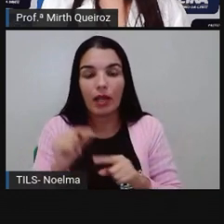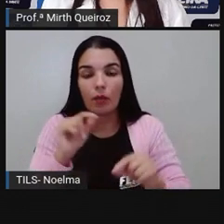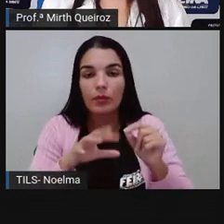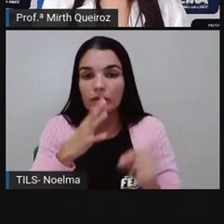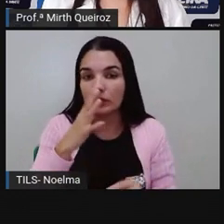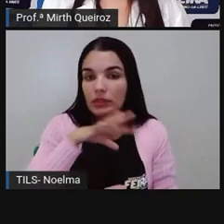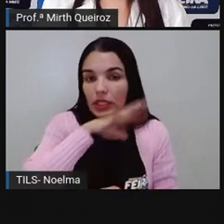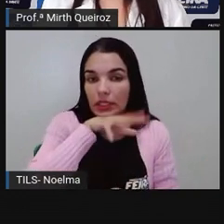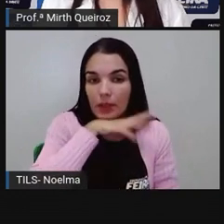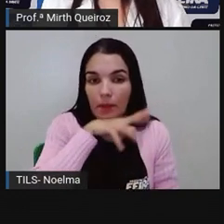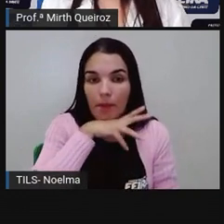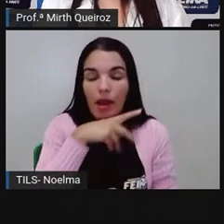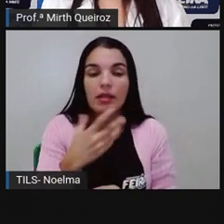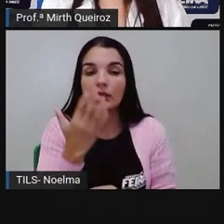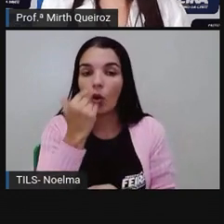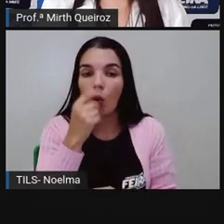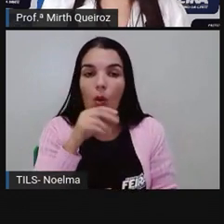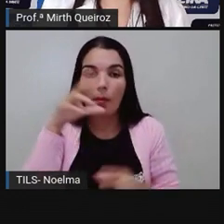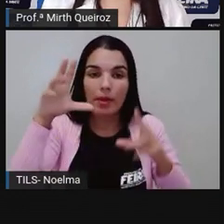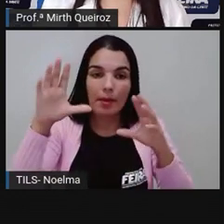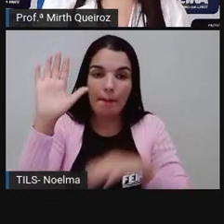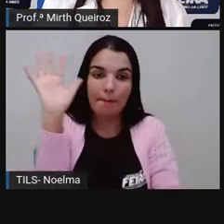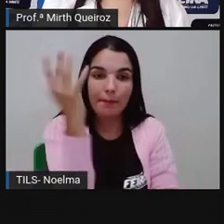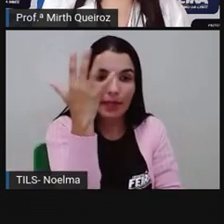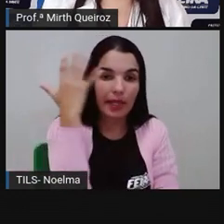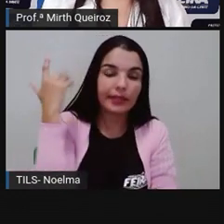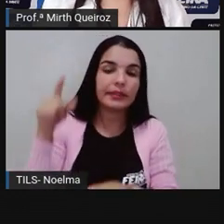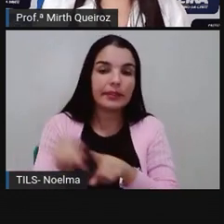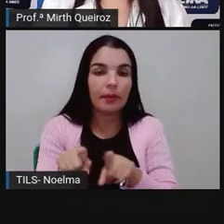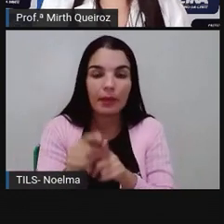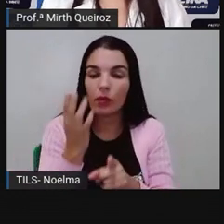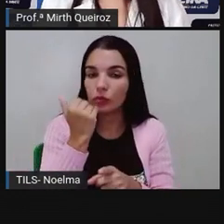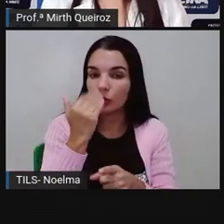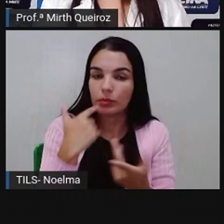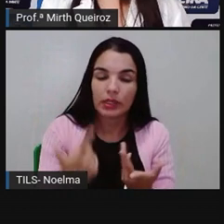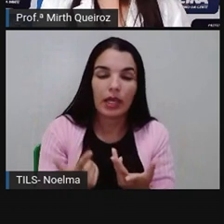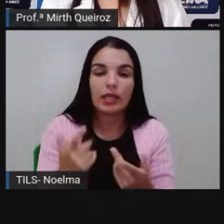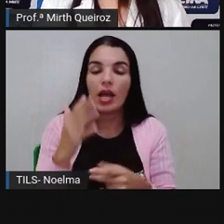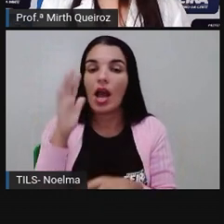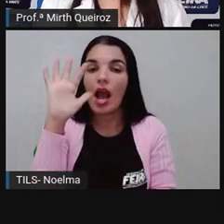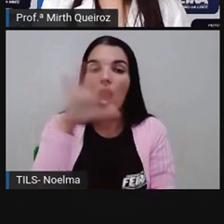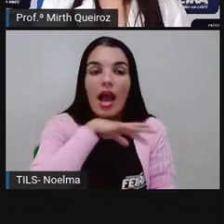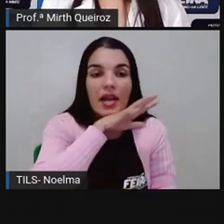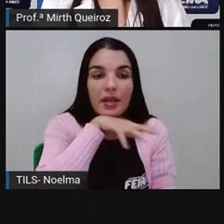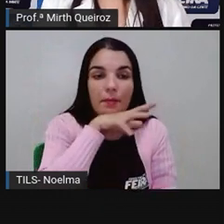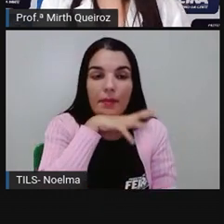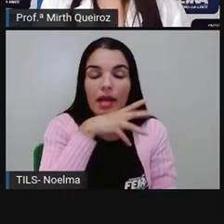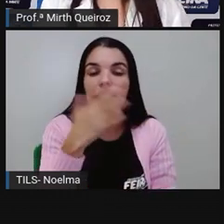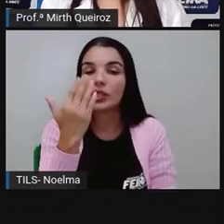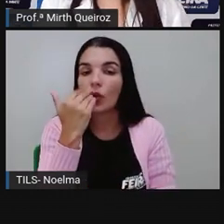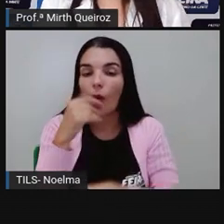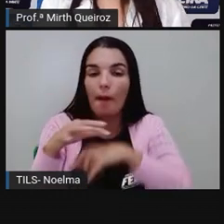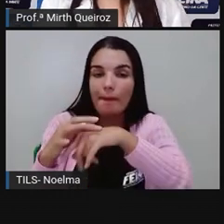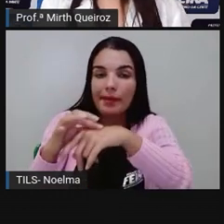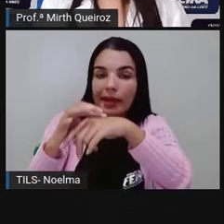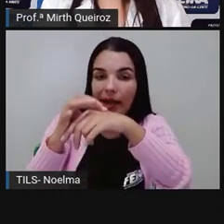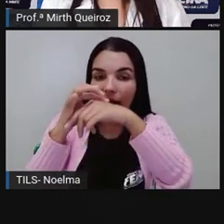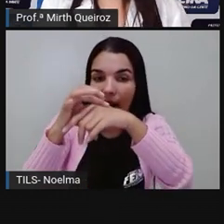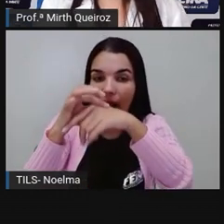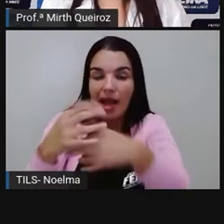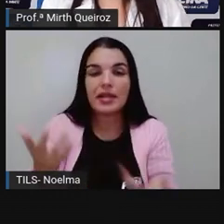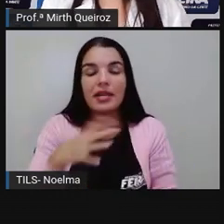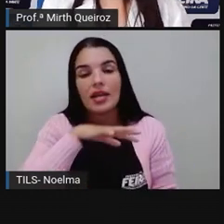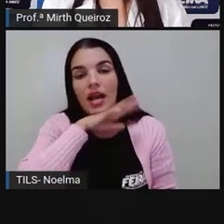consumidores. Os animais carnívoros são consumidores. Os seres ou os animais onívoros são